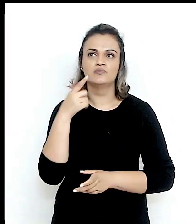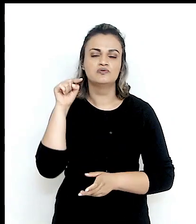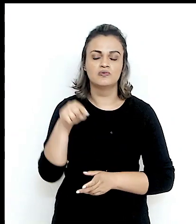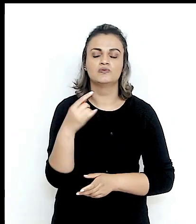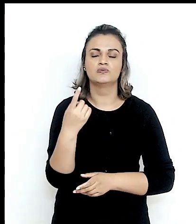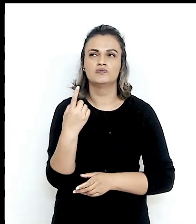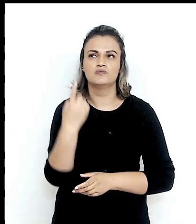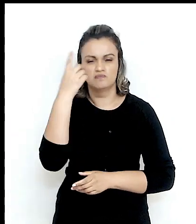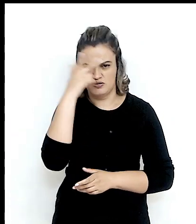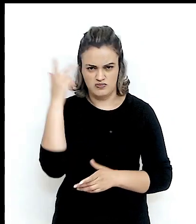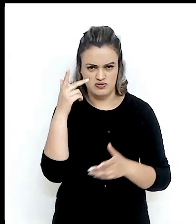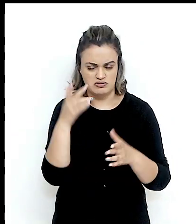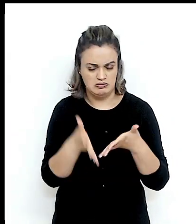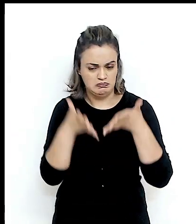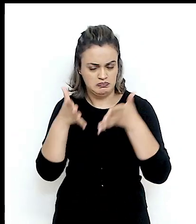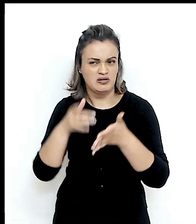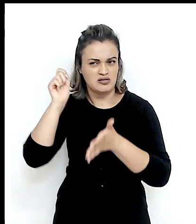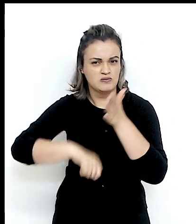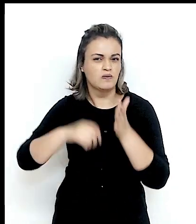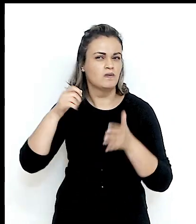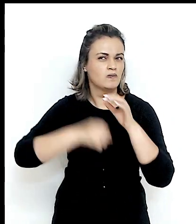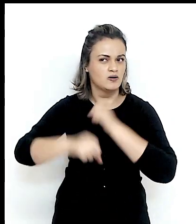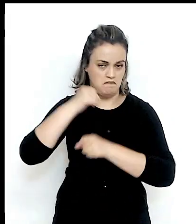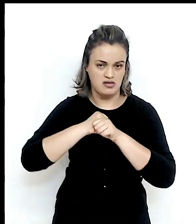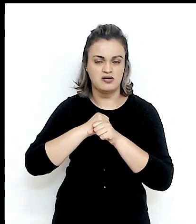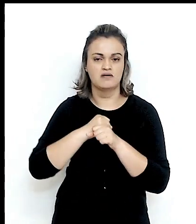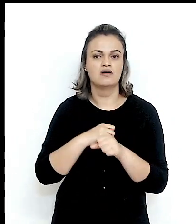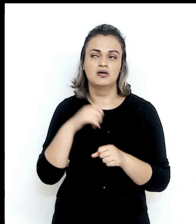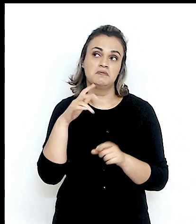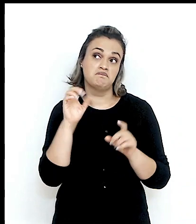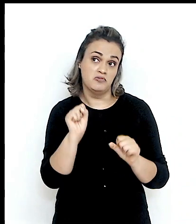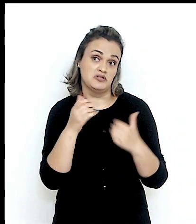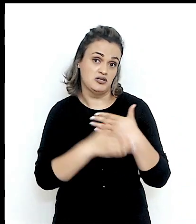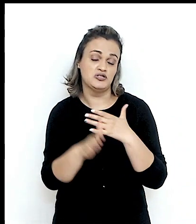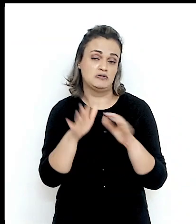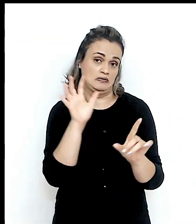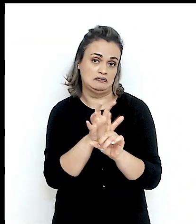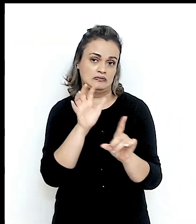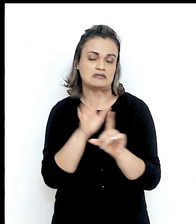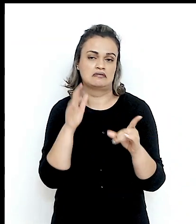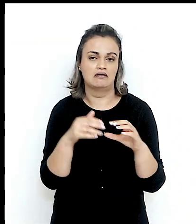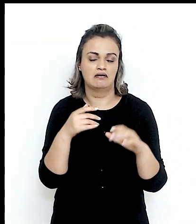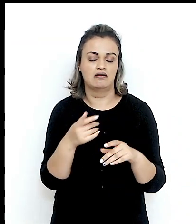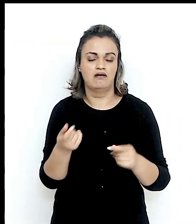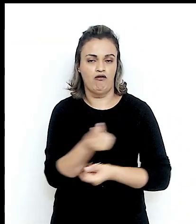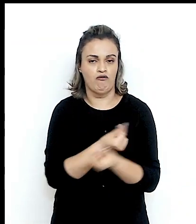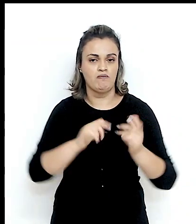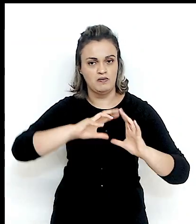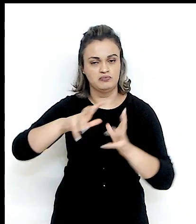consumidores, assinado no ano passado. E ele certamente terá impactos muito profundos na economia mundial.